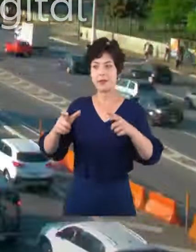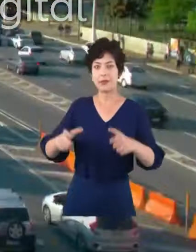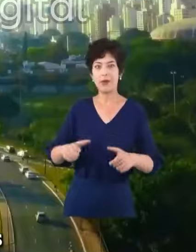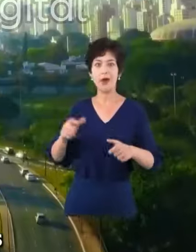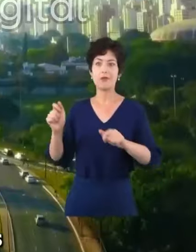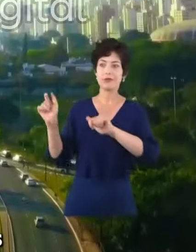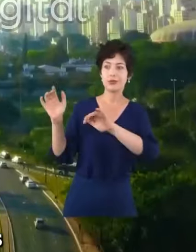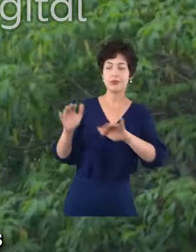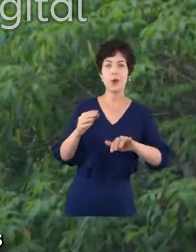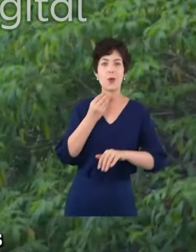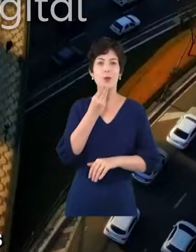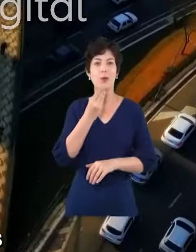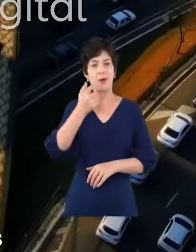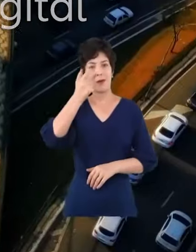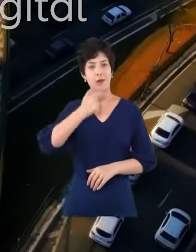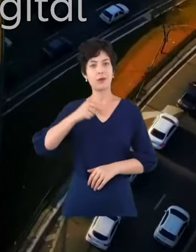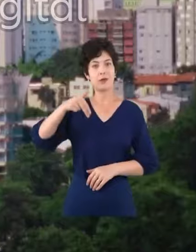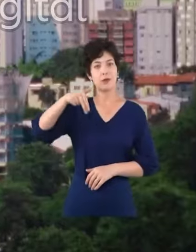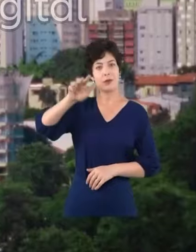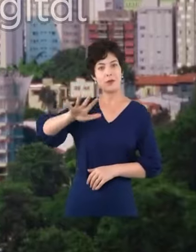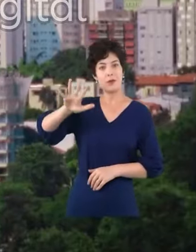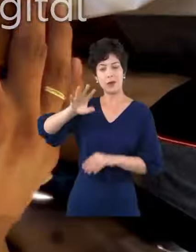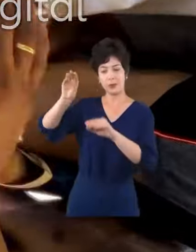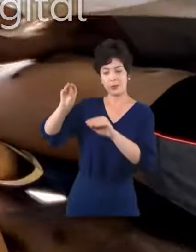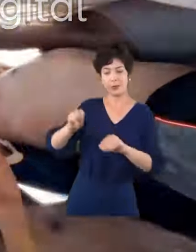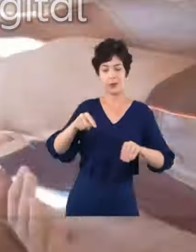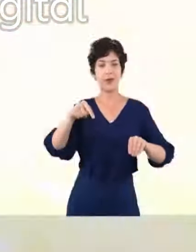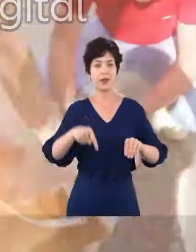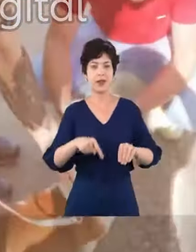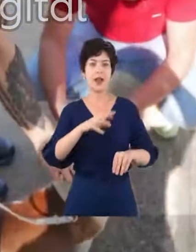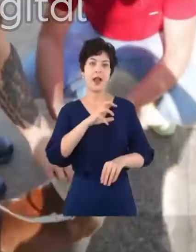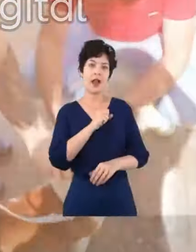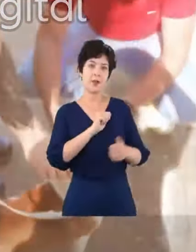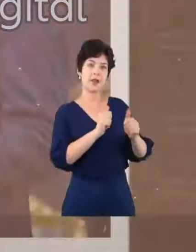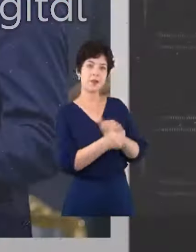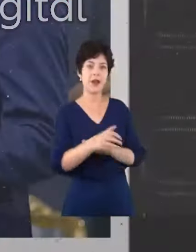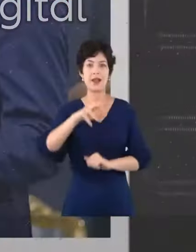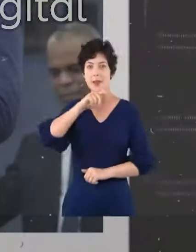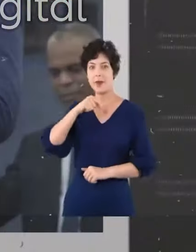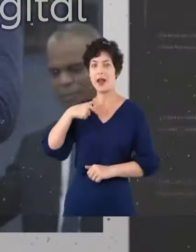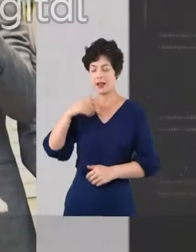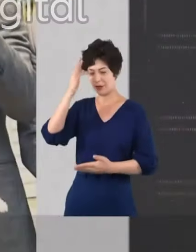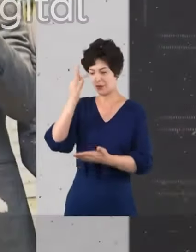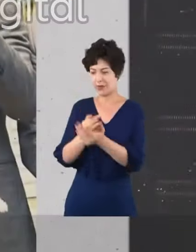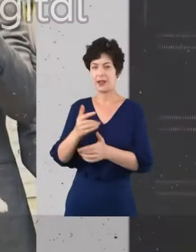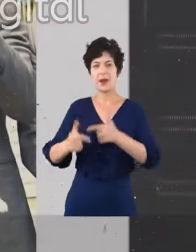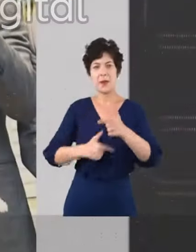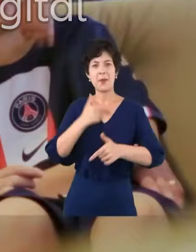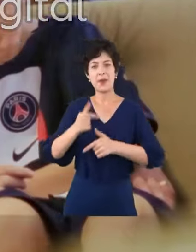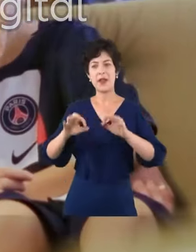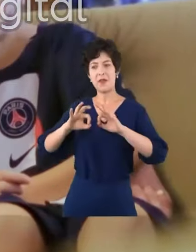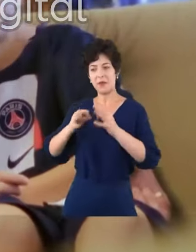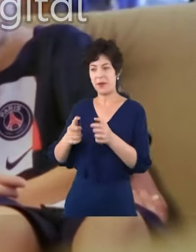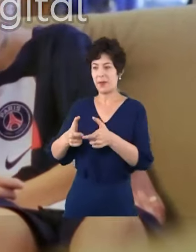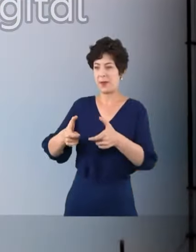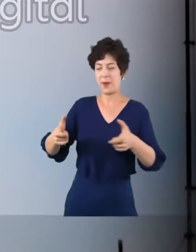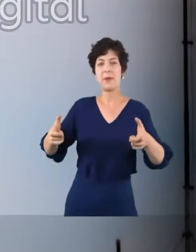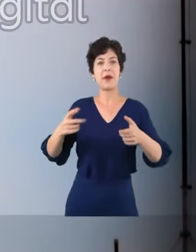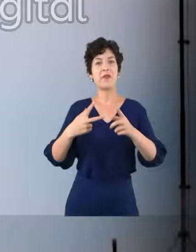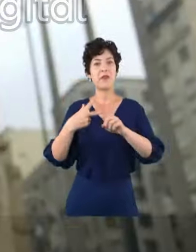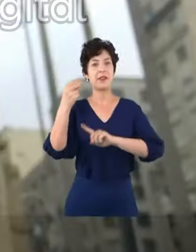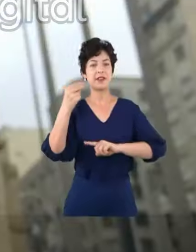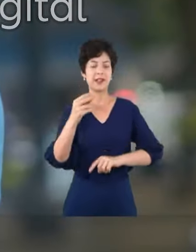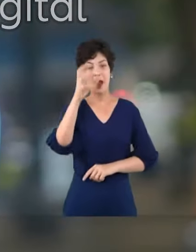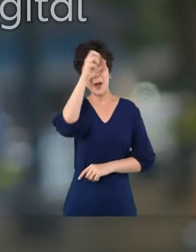das oportunidades. E eu sou um dos milhões de nordestinos que moram aqui. Amante do esporte e dos animais, cheguei com muita fé. Trabalhei e construí a minha família bem-vindo.